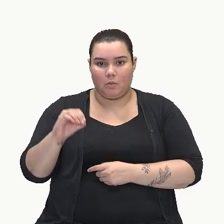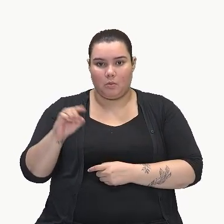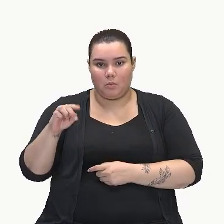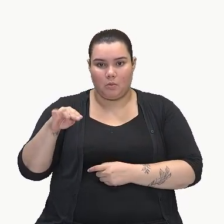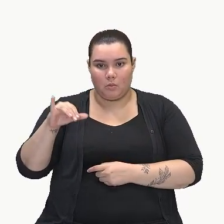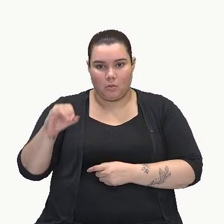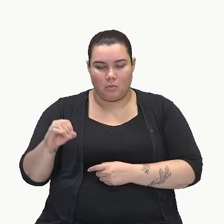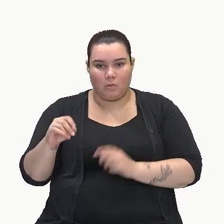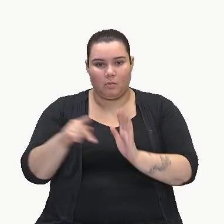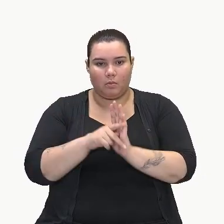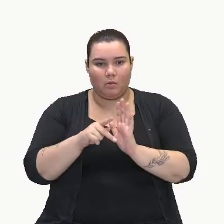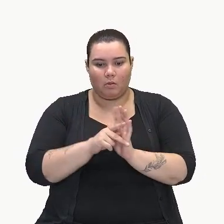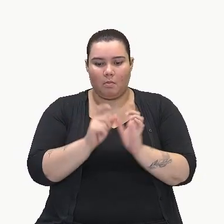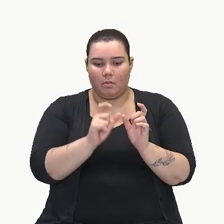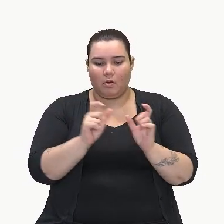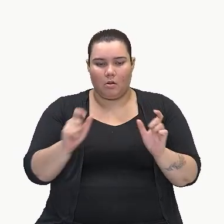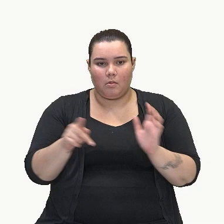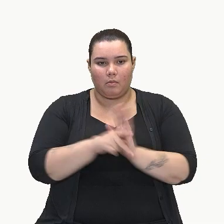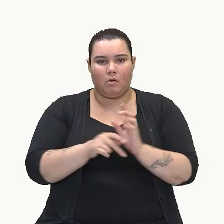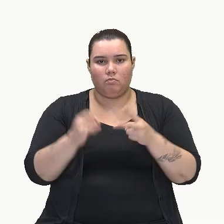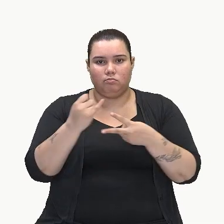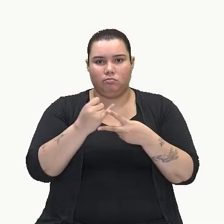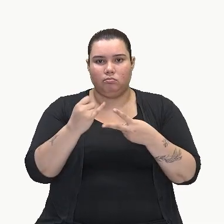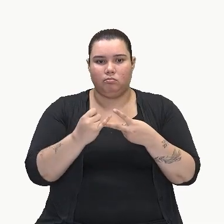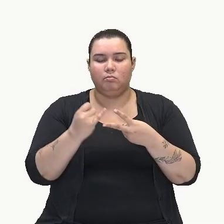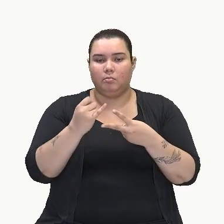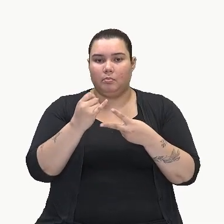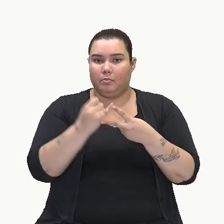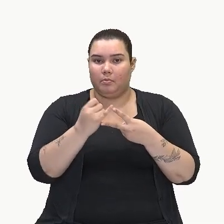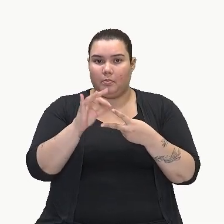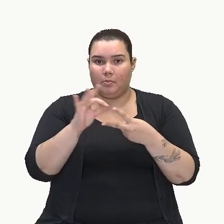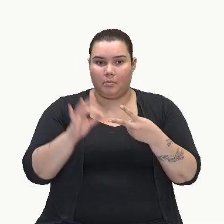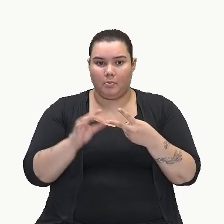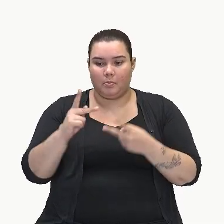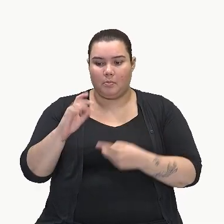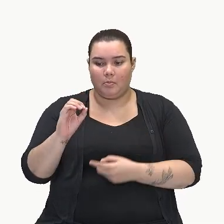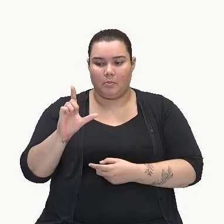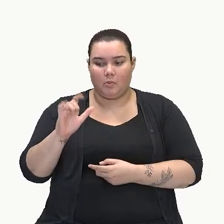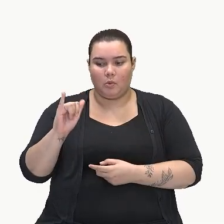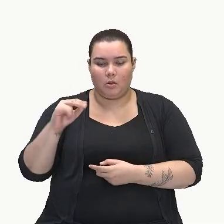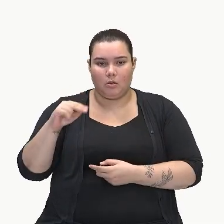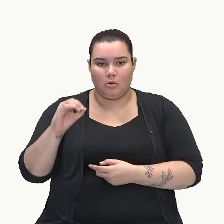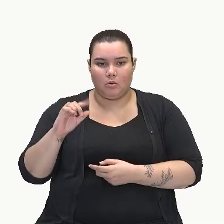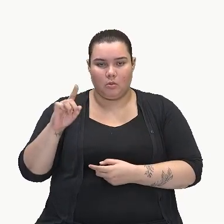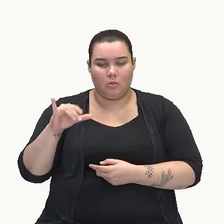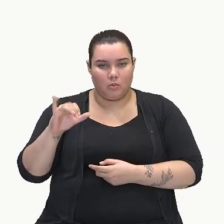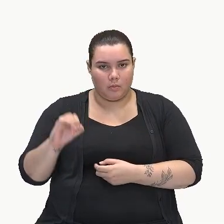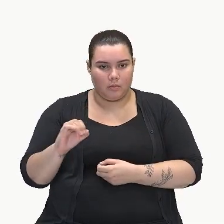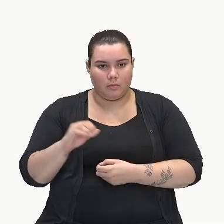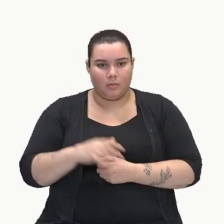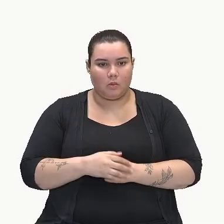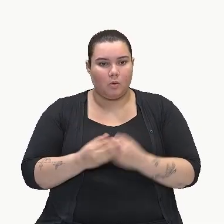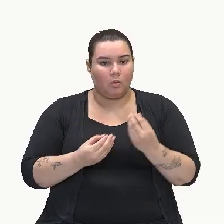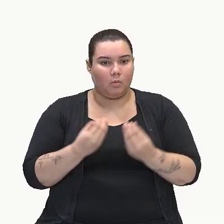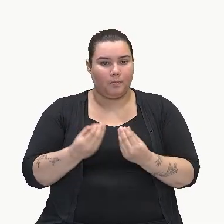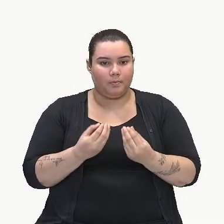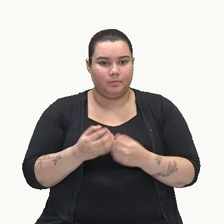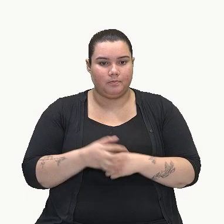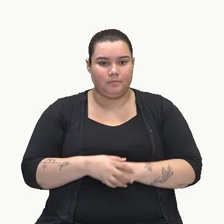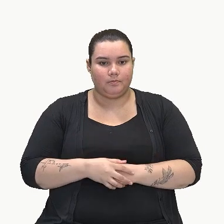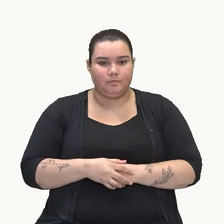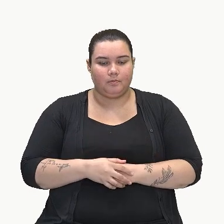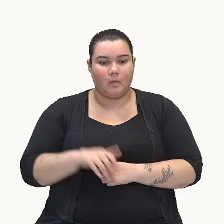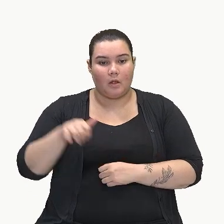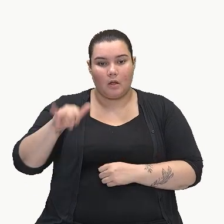termo do polinômio, tá? Ou seja, vamos lá, y